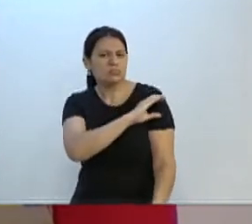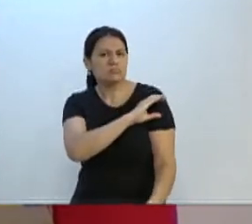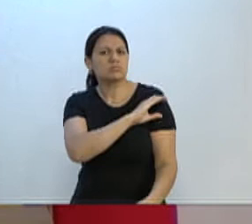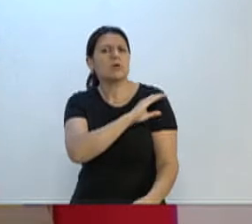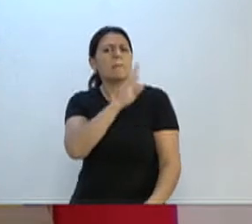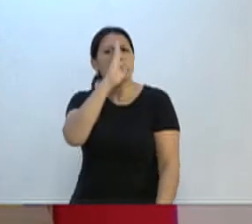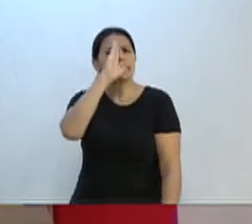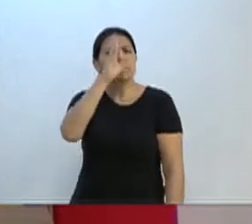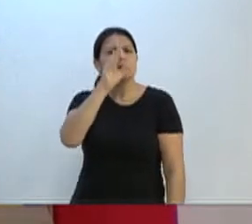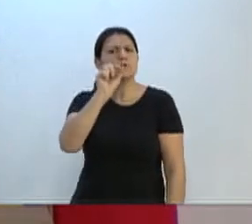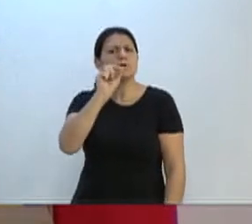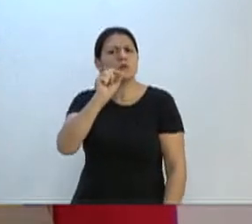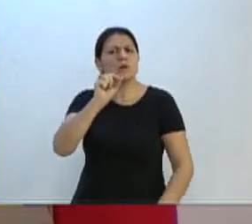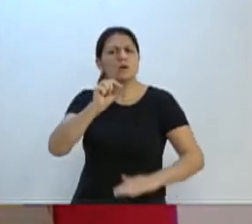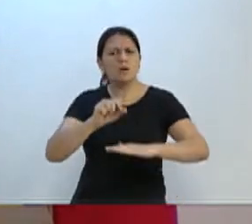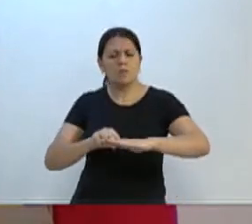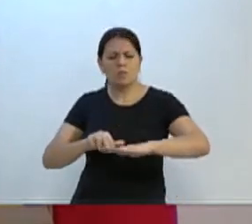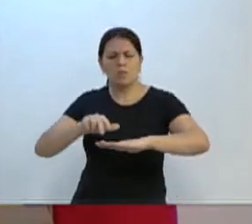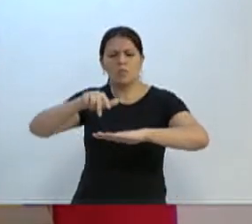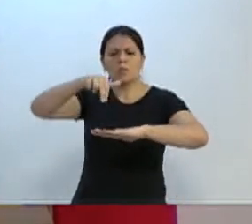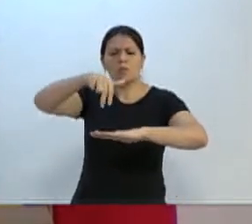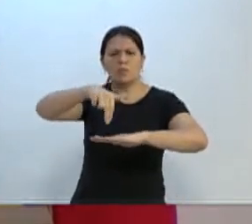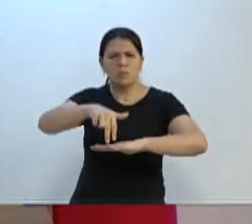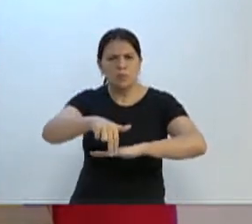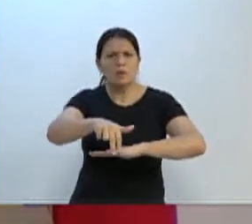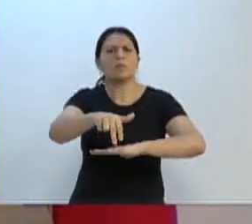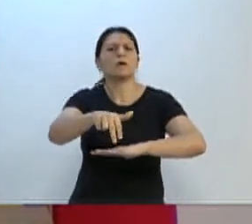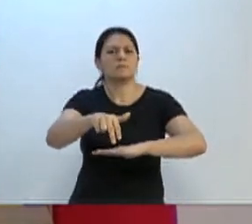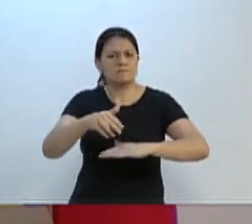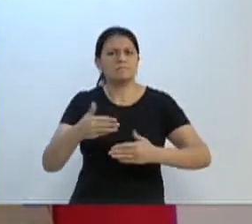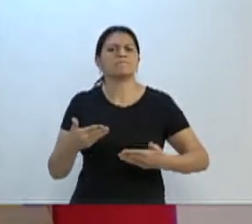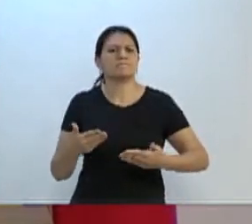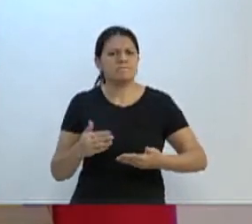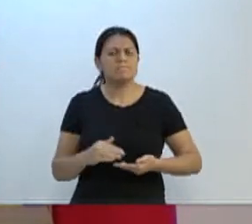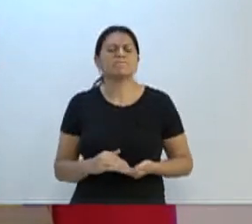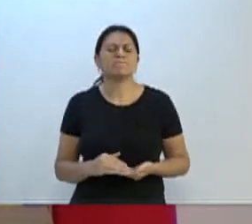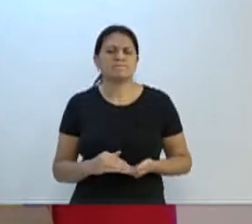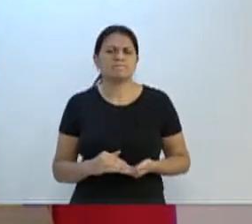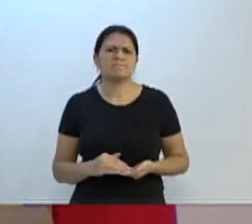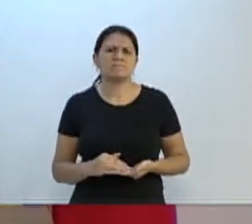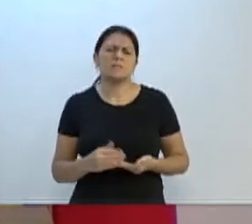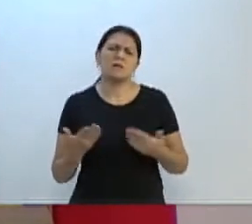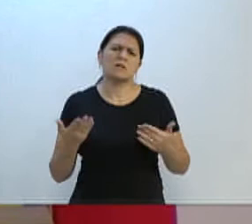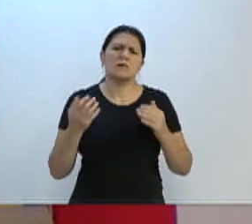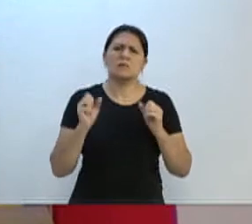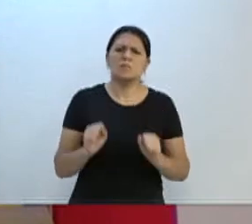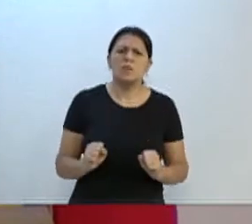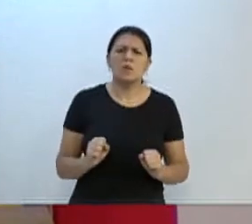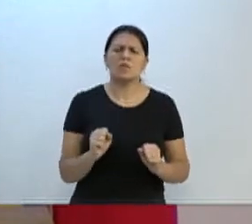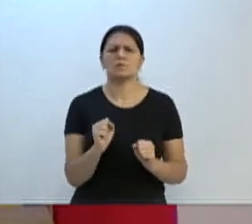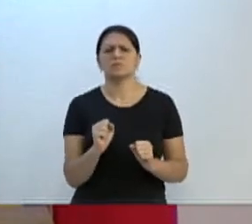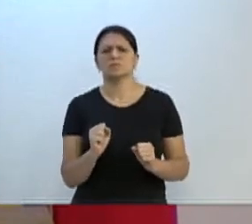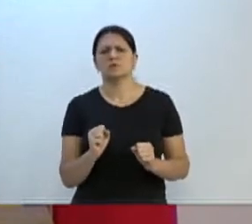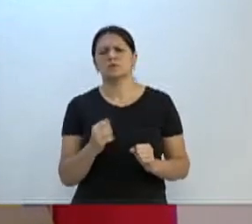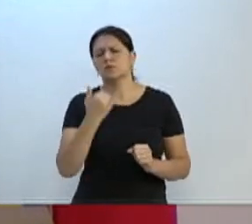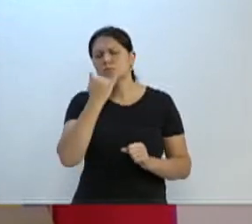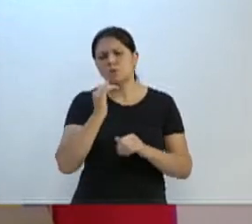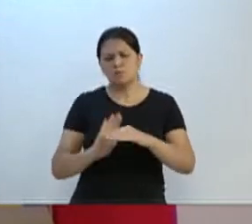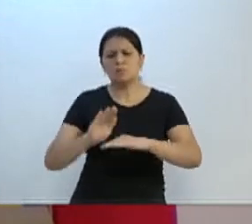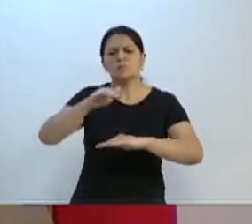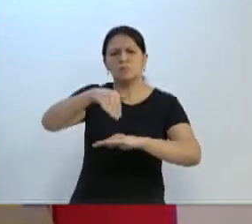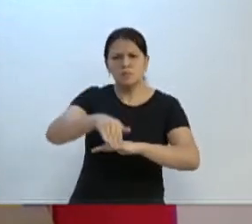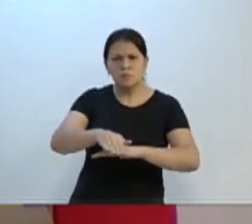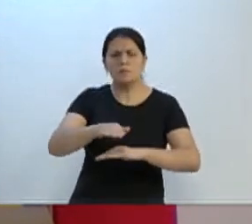tenha prioridade na colocação das faixas elevadas. Pode até dizer aqui que estão planejados 150